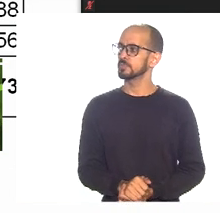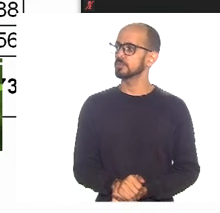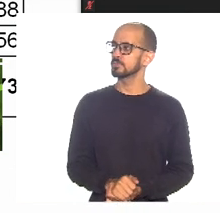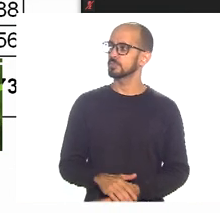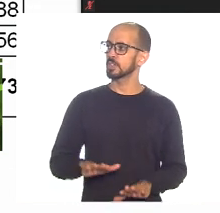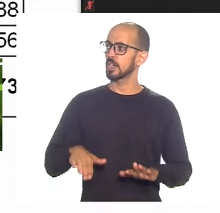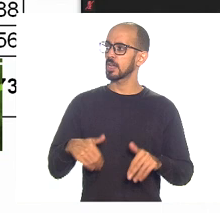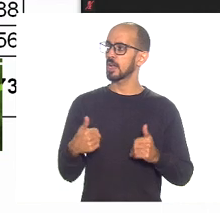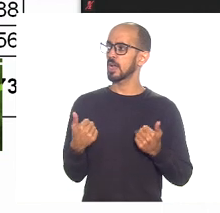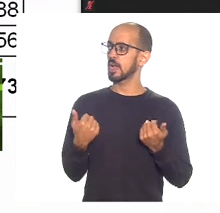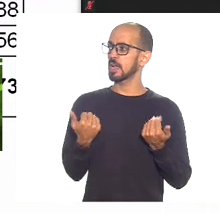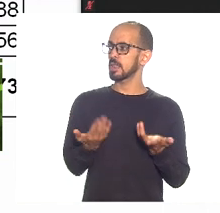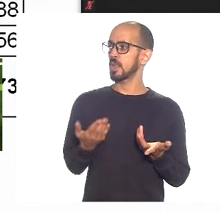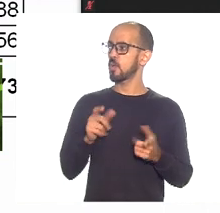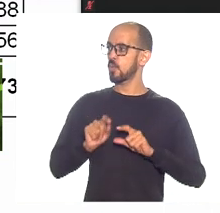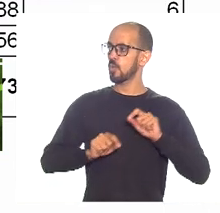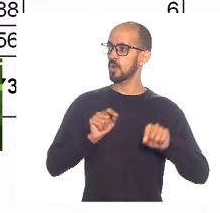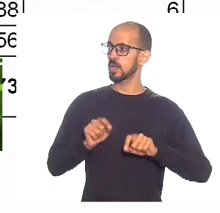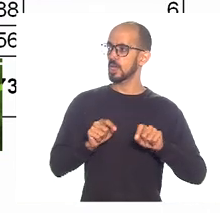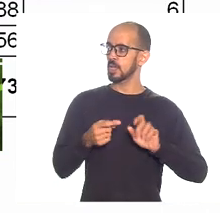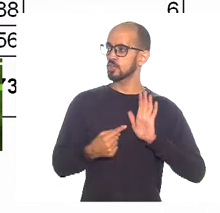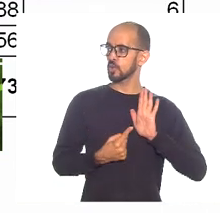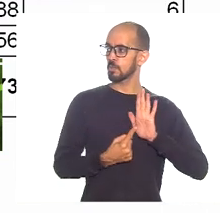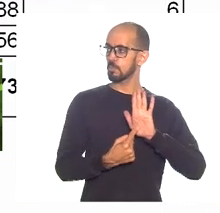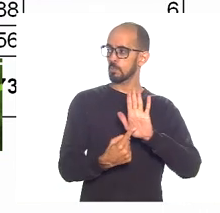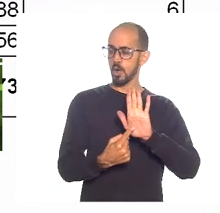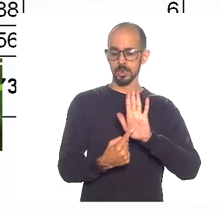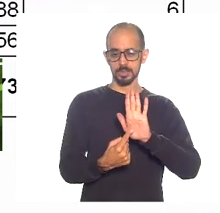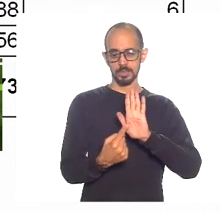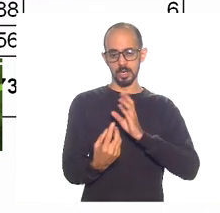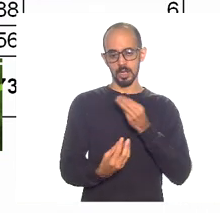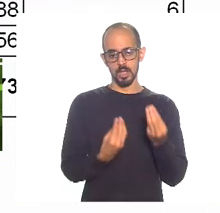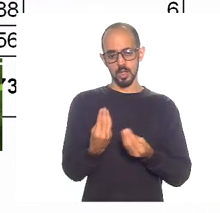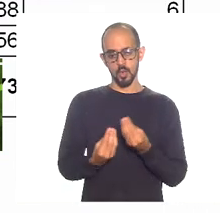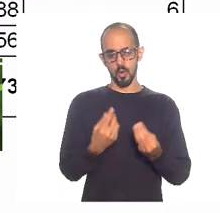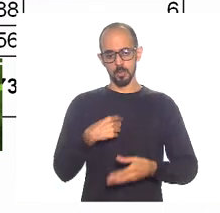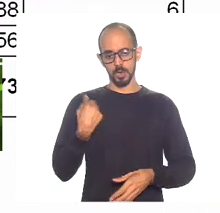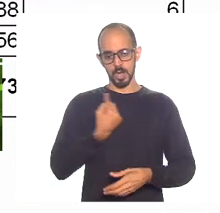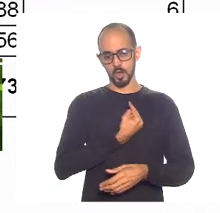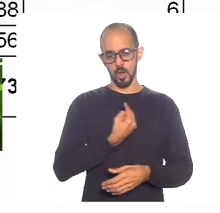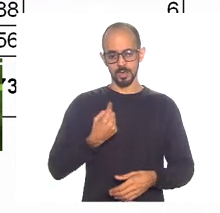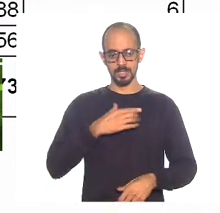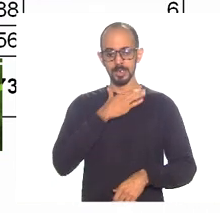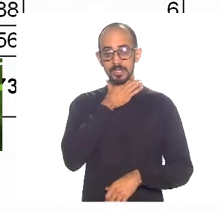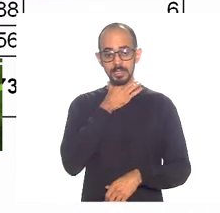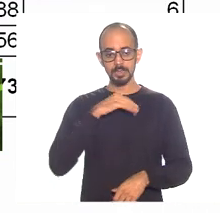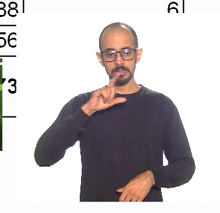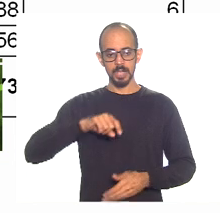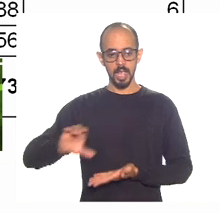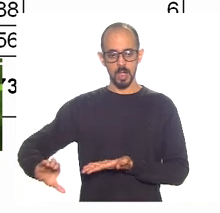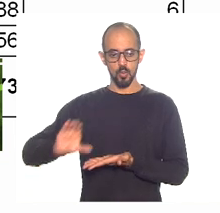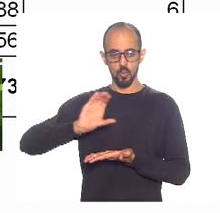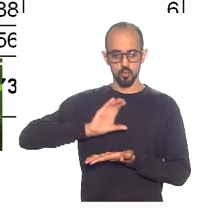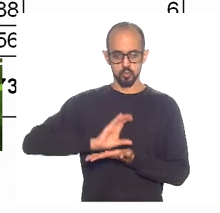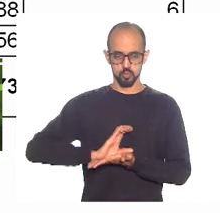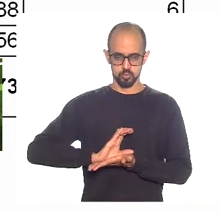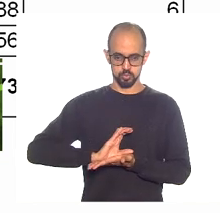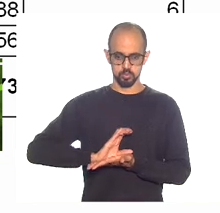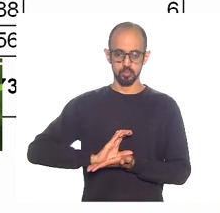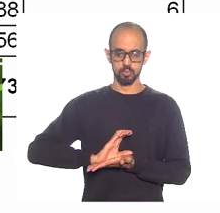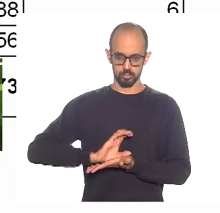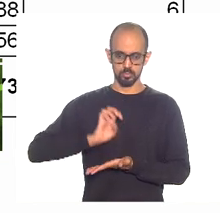Quer dizer, isso aí mostra, quer dizer, como a nossa crise é uma crise de receita, quer dizer, ao contrário do que